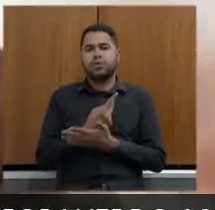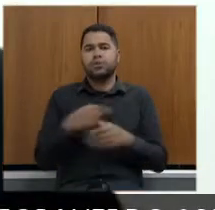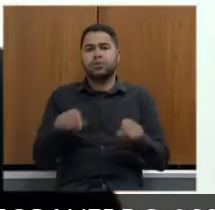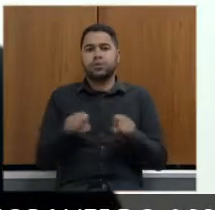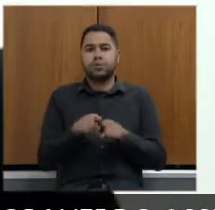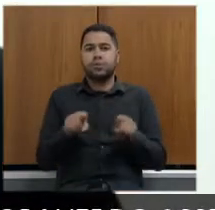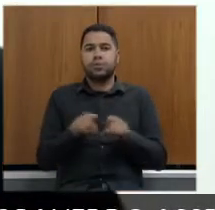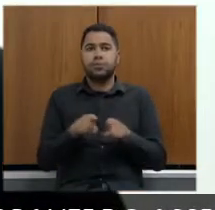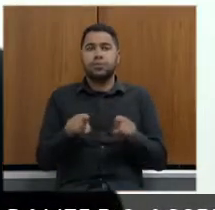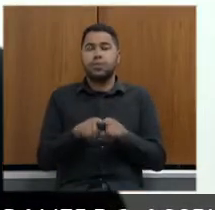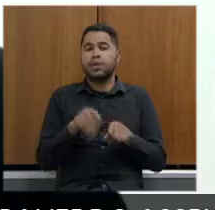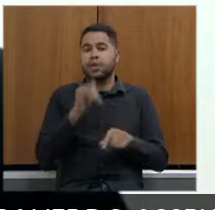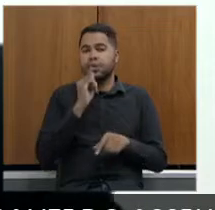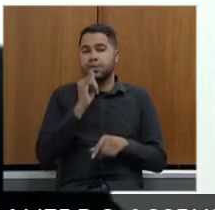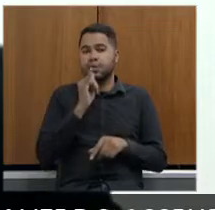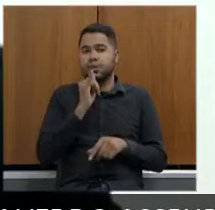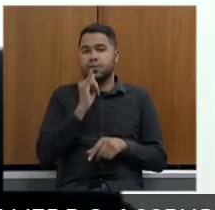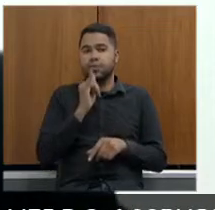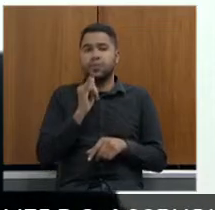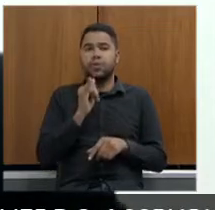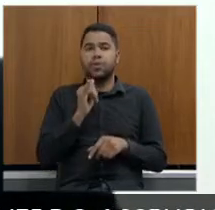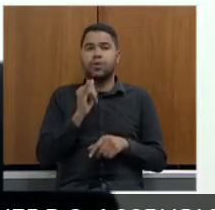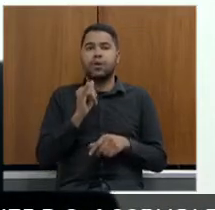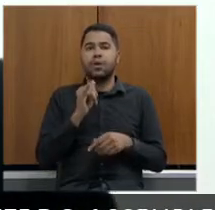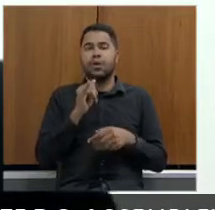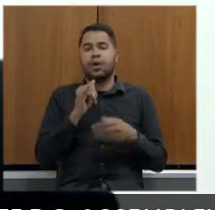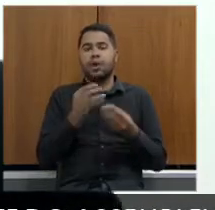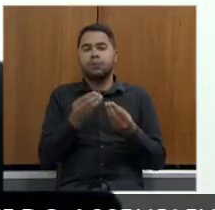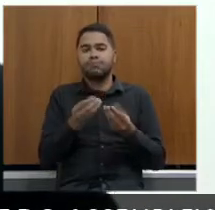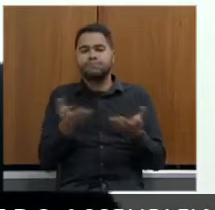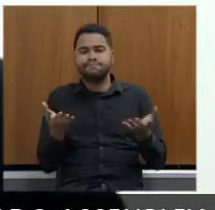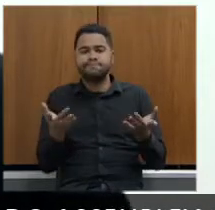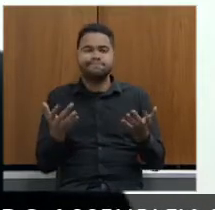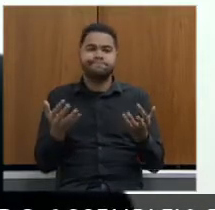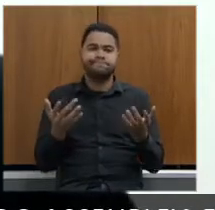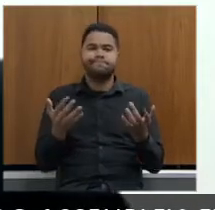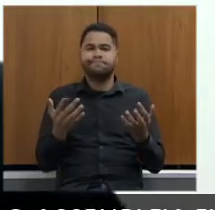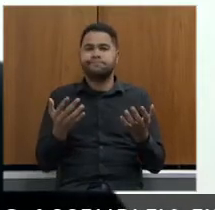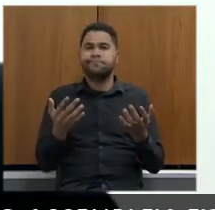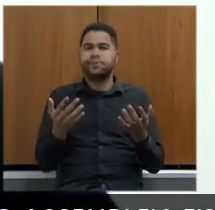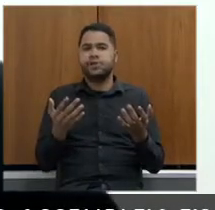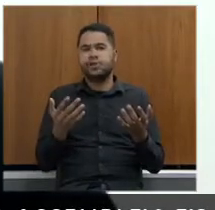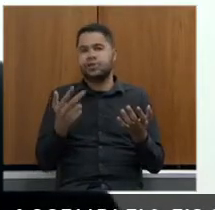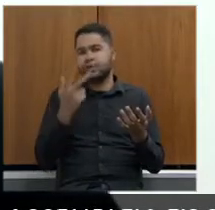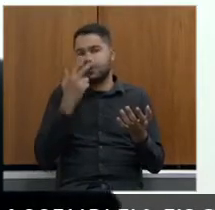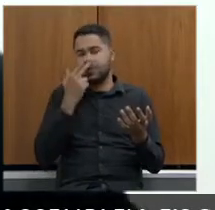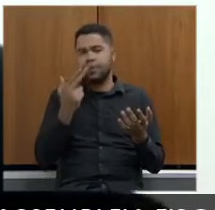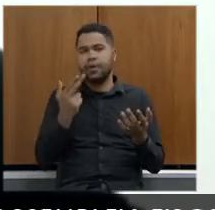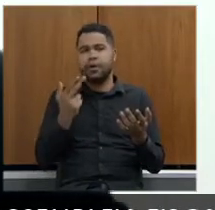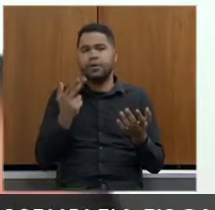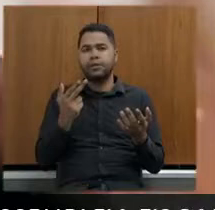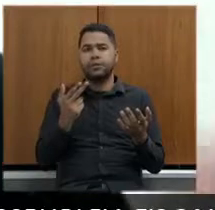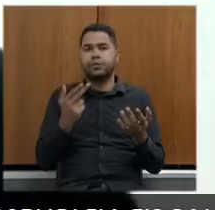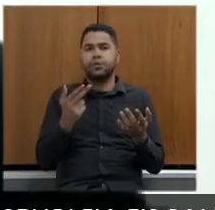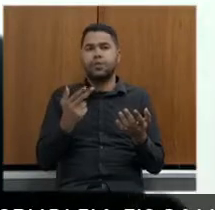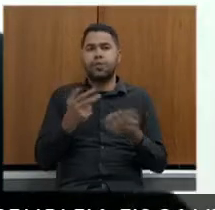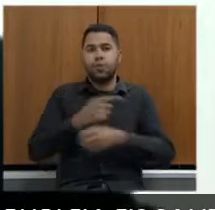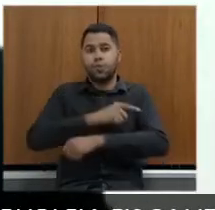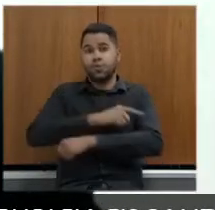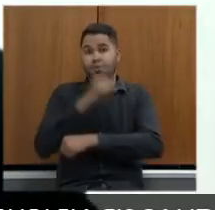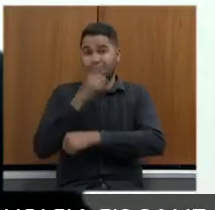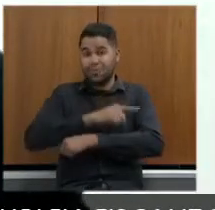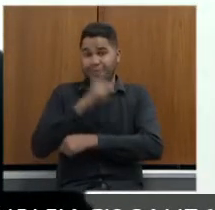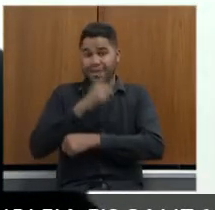limões que existia como as concessões as temerosas concessões que nos deixaram com os pedágios mais caros do Brasil